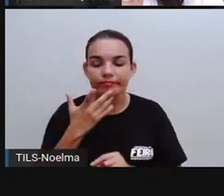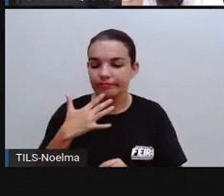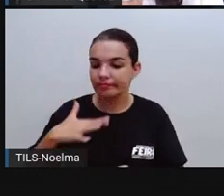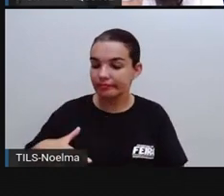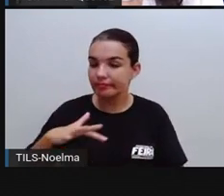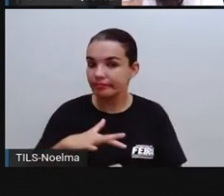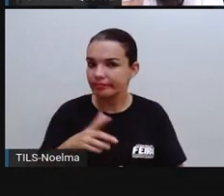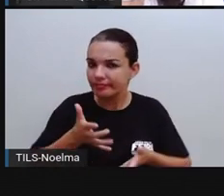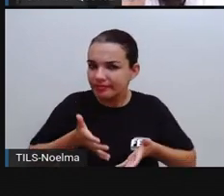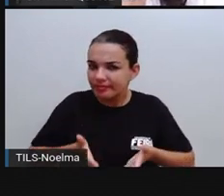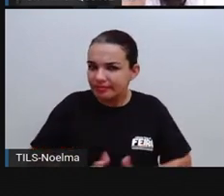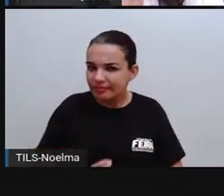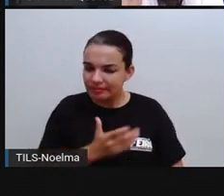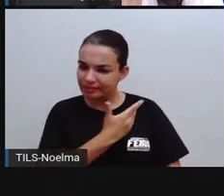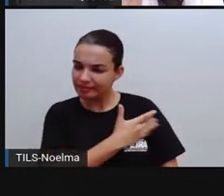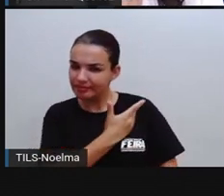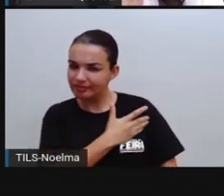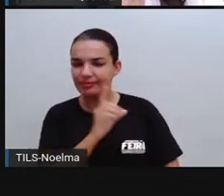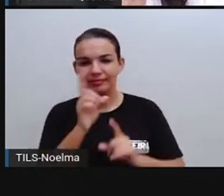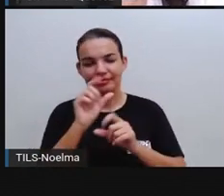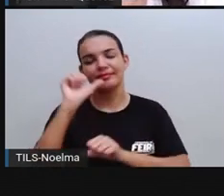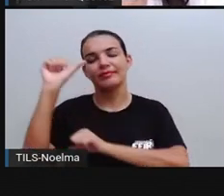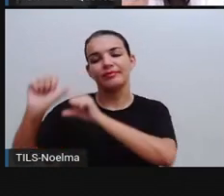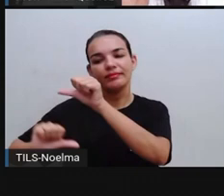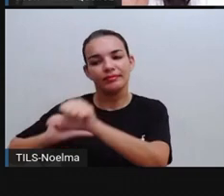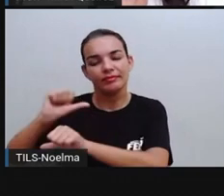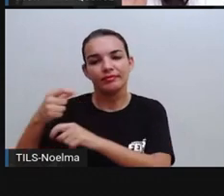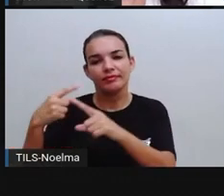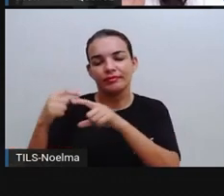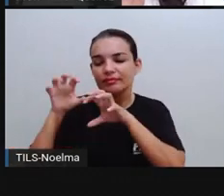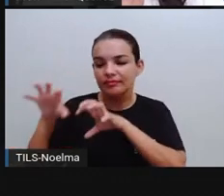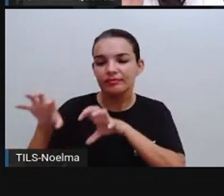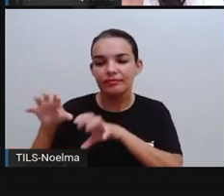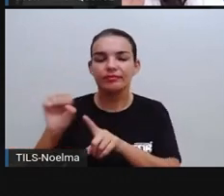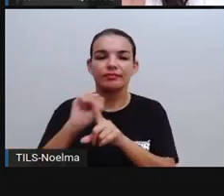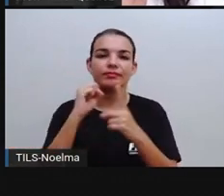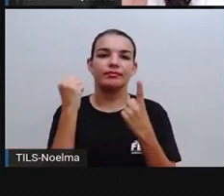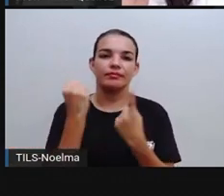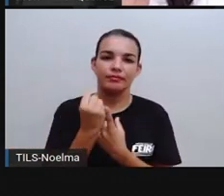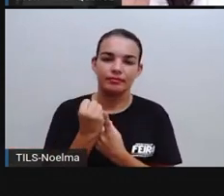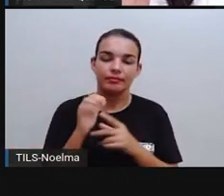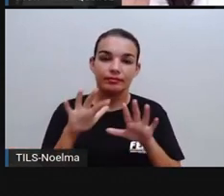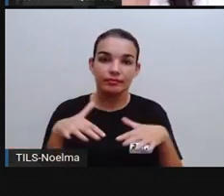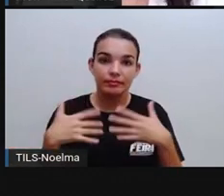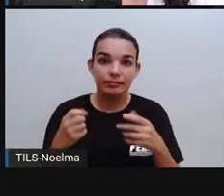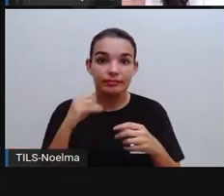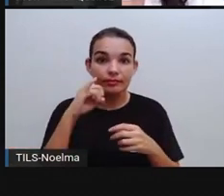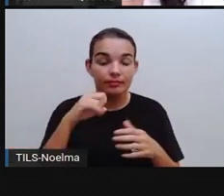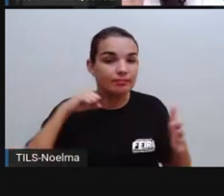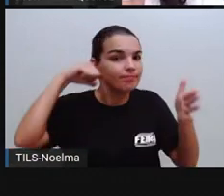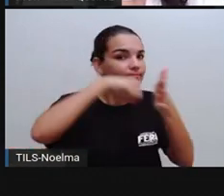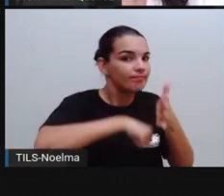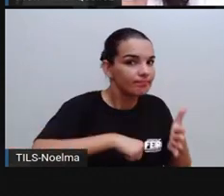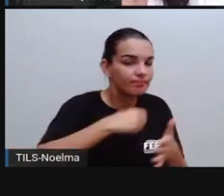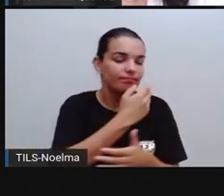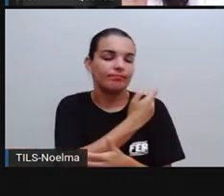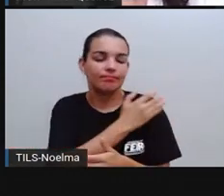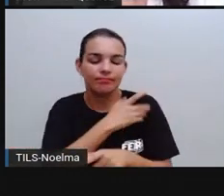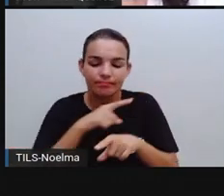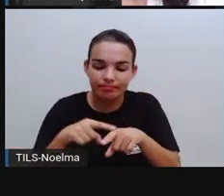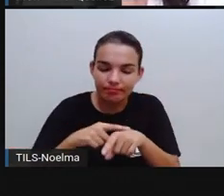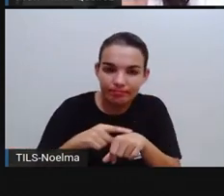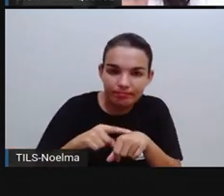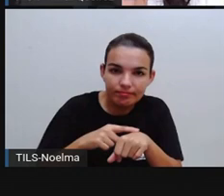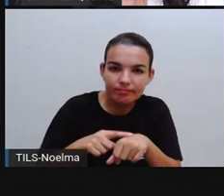nasce racista. Ela se torna por influência da sociedade. Então, se a gente quer combater o racismo, que é algo que foi construído